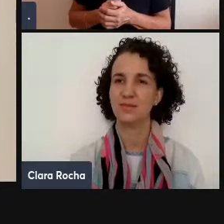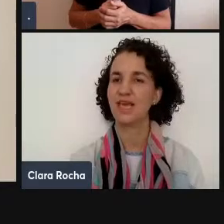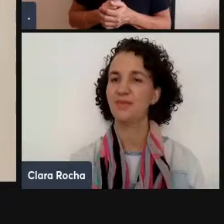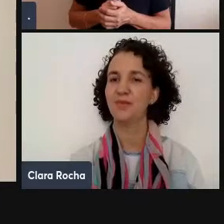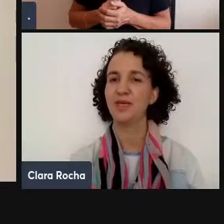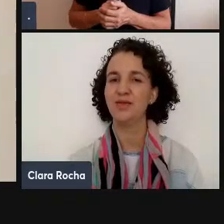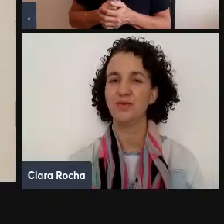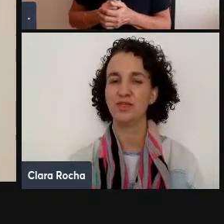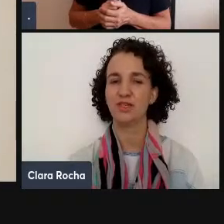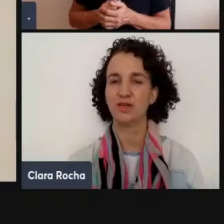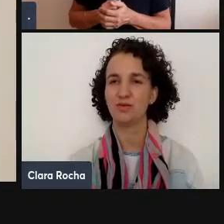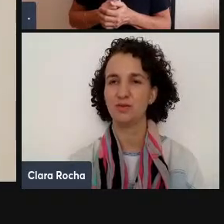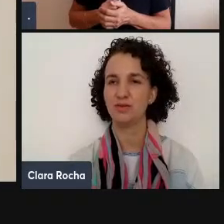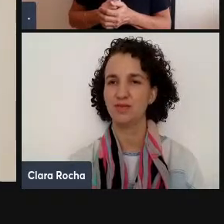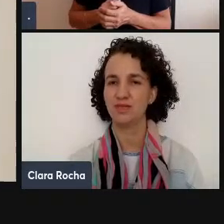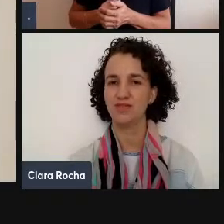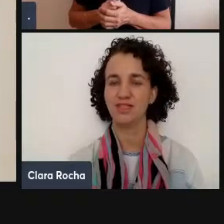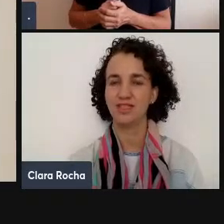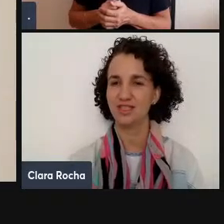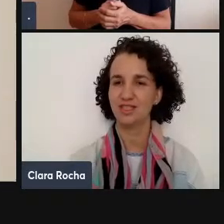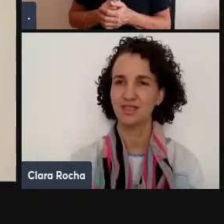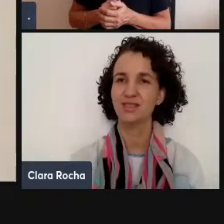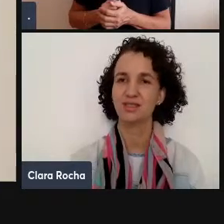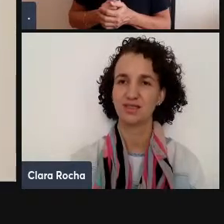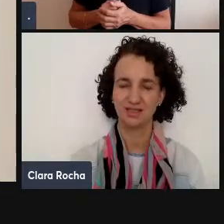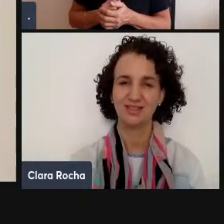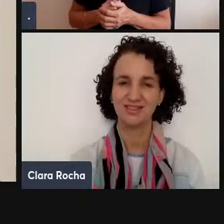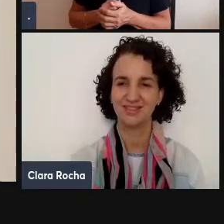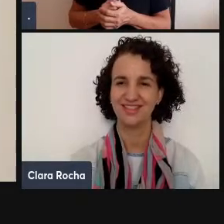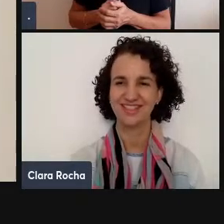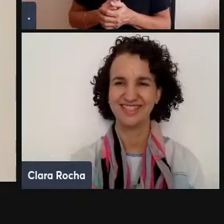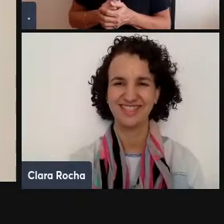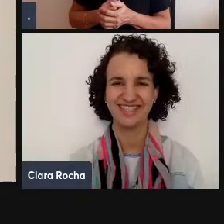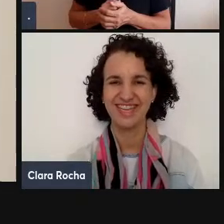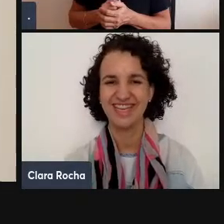quer primeiro o Reginaldo dessa vez pode começar